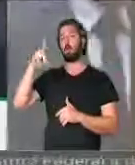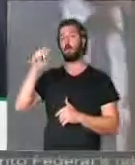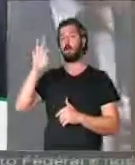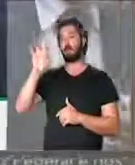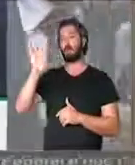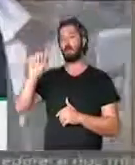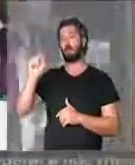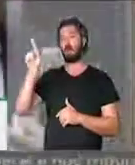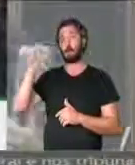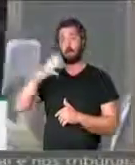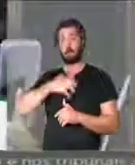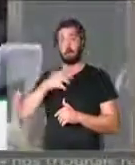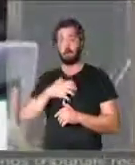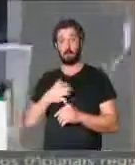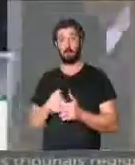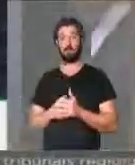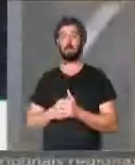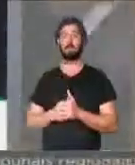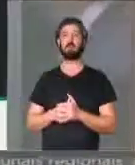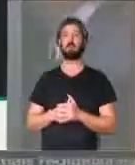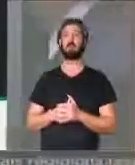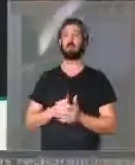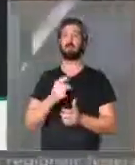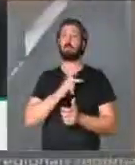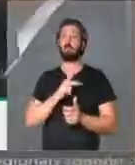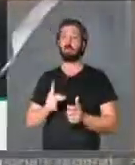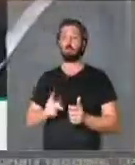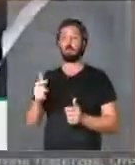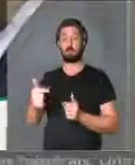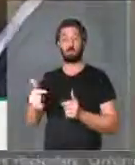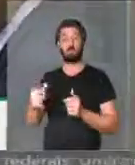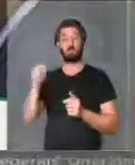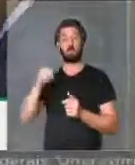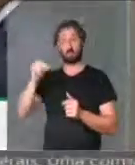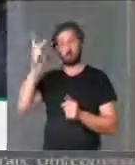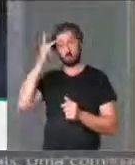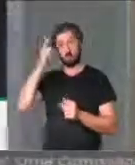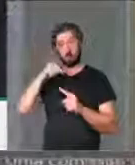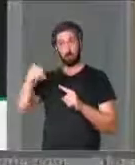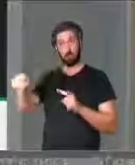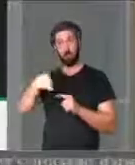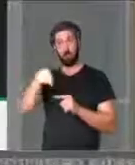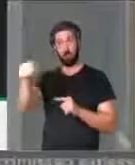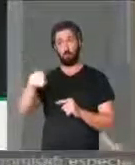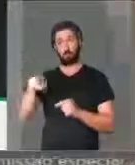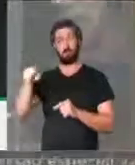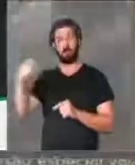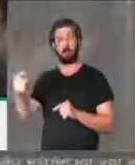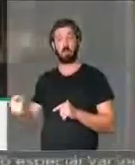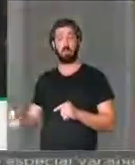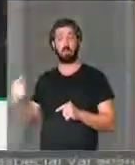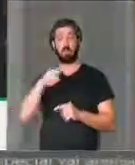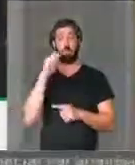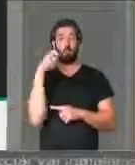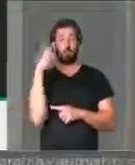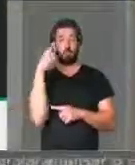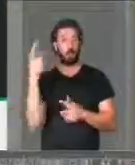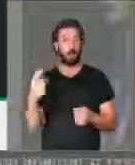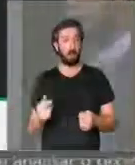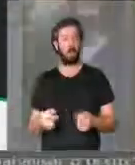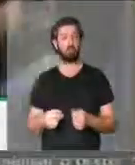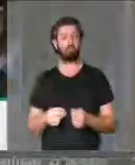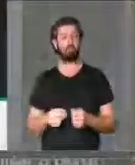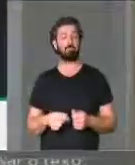litoral da Bahia, como vice-presidente da República, de São Paulo para lá, depois de São Paulo para Porto Alegre.